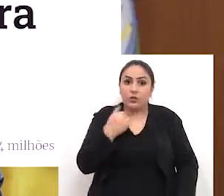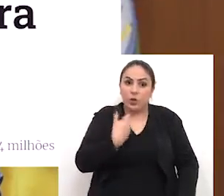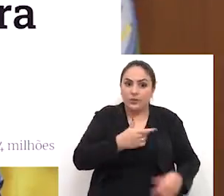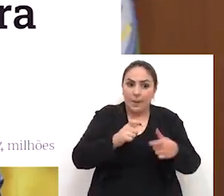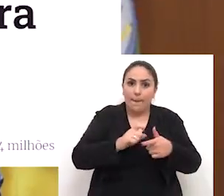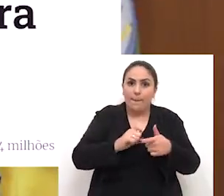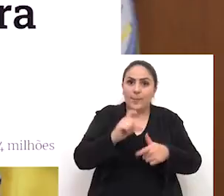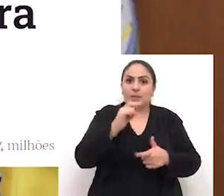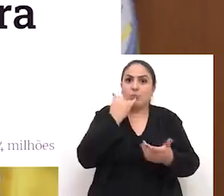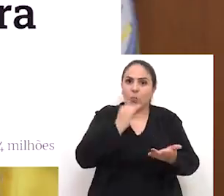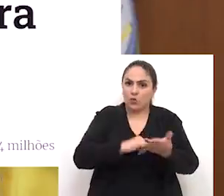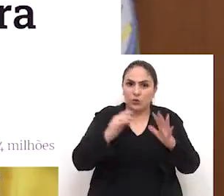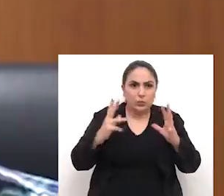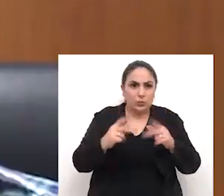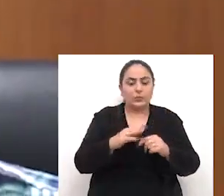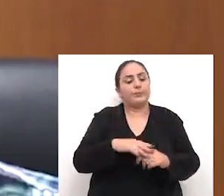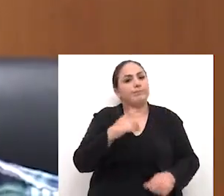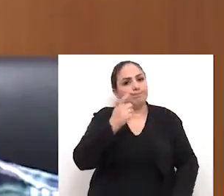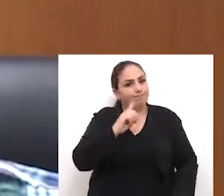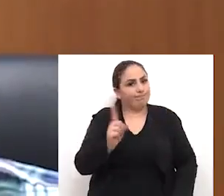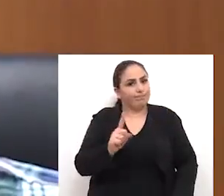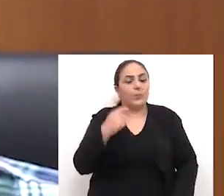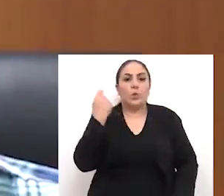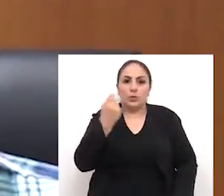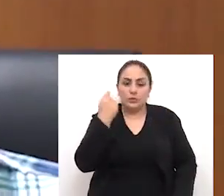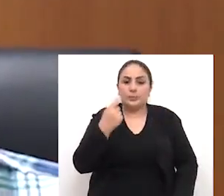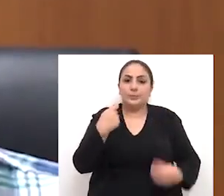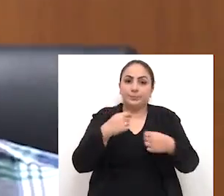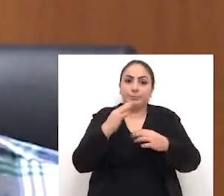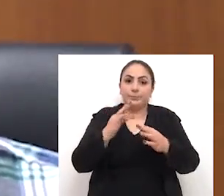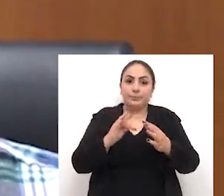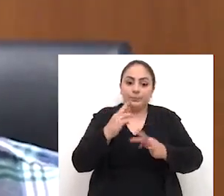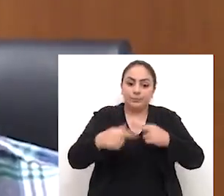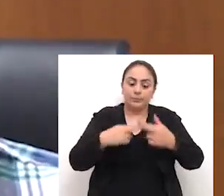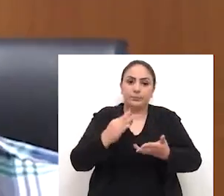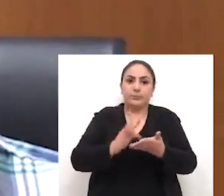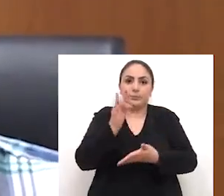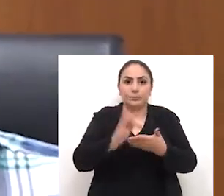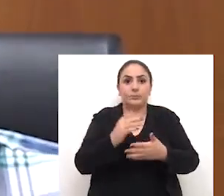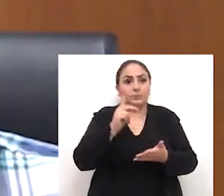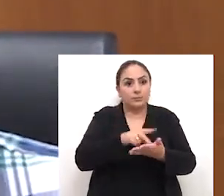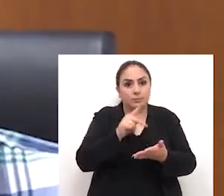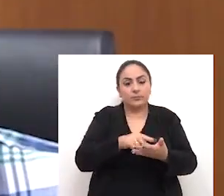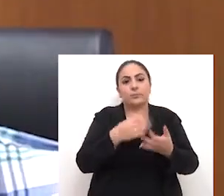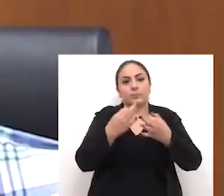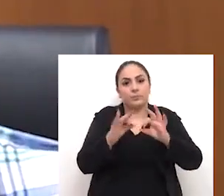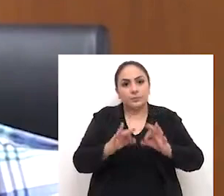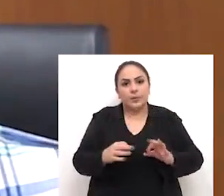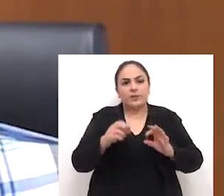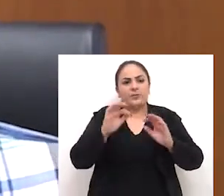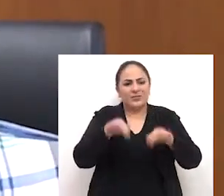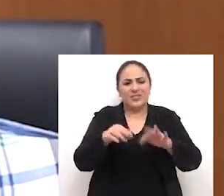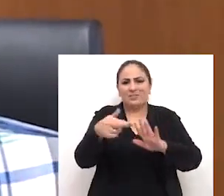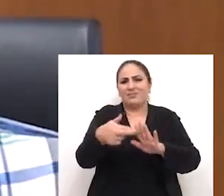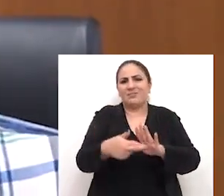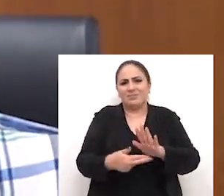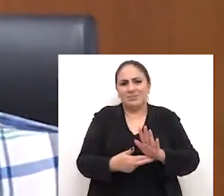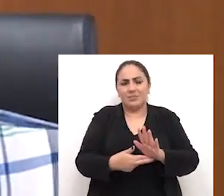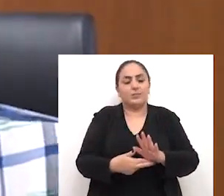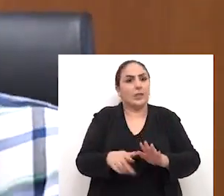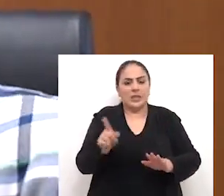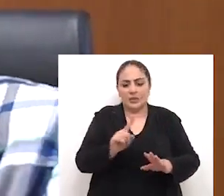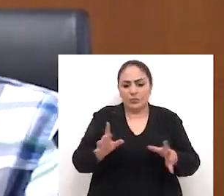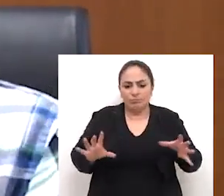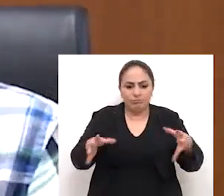gente aumente impostos em meio a tudo isso? O Rio Grande do Sul precisa de uma reforma tributária de verdade, que simplifique, que desburocratize e